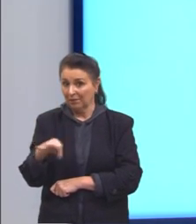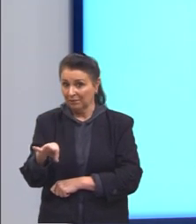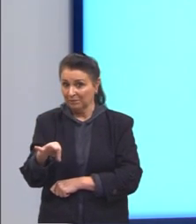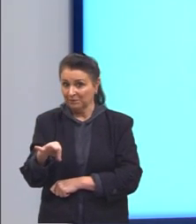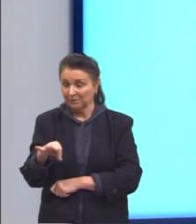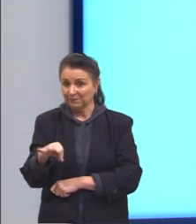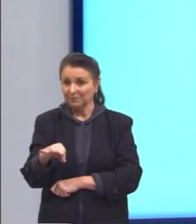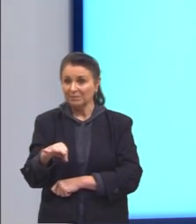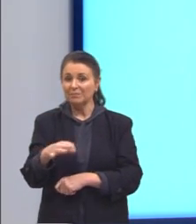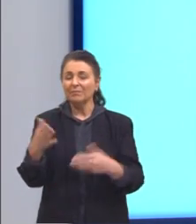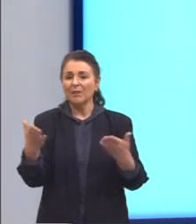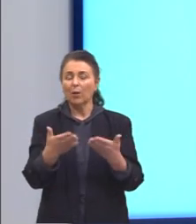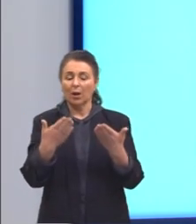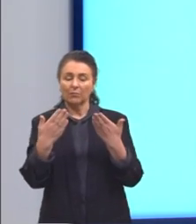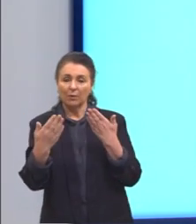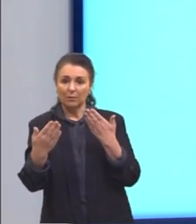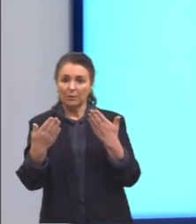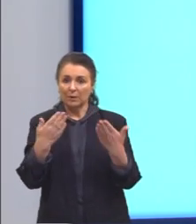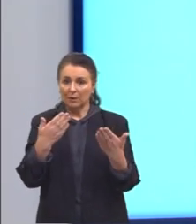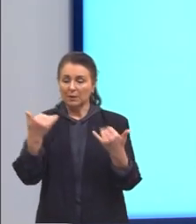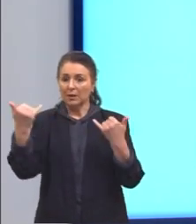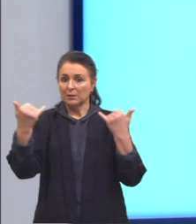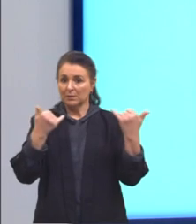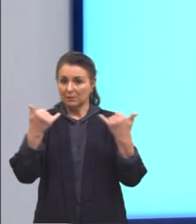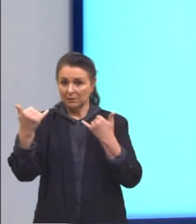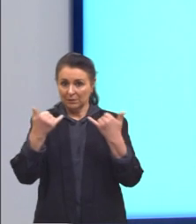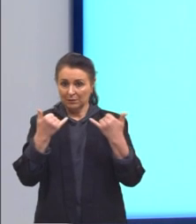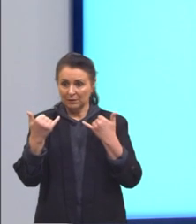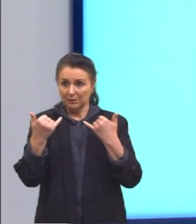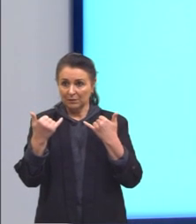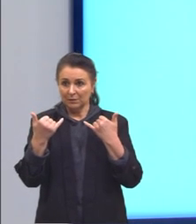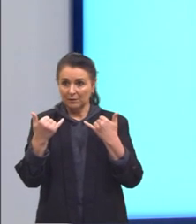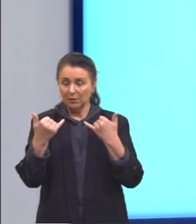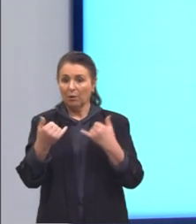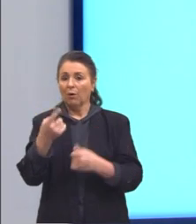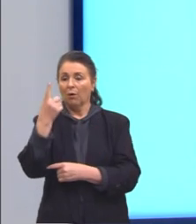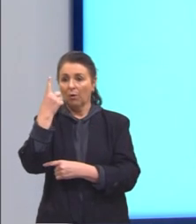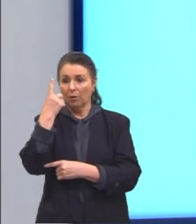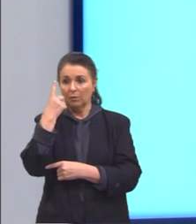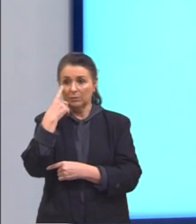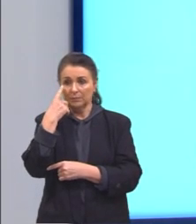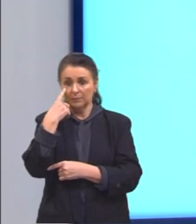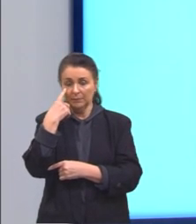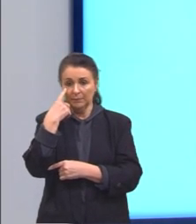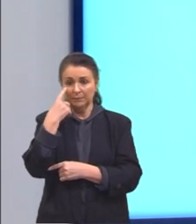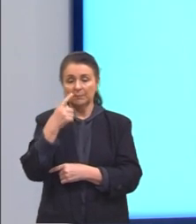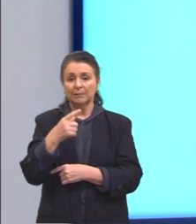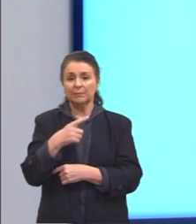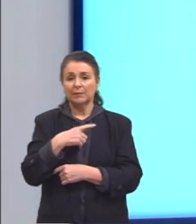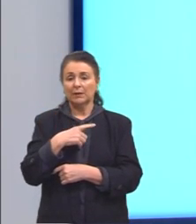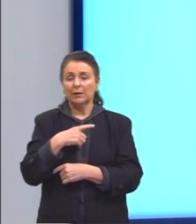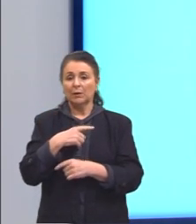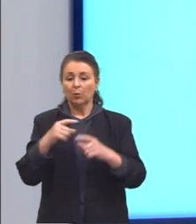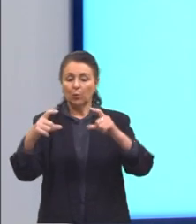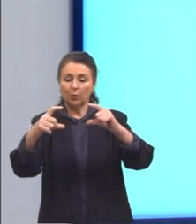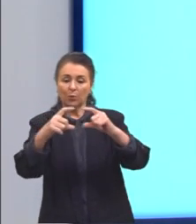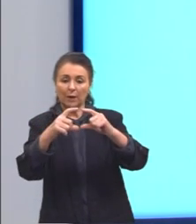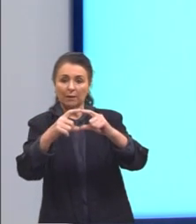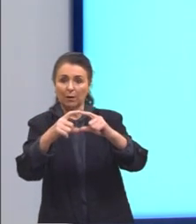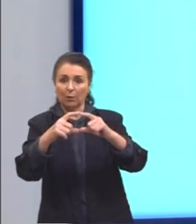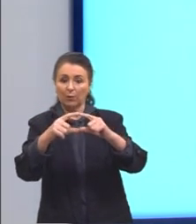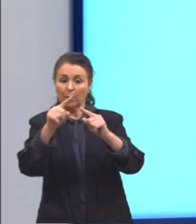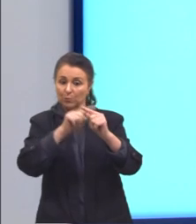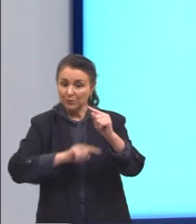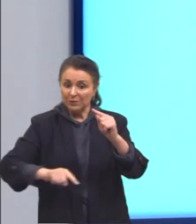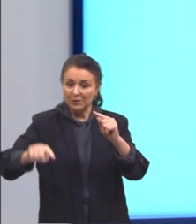Bom, nós vamos analisar as informações, considerando também ainda o nosso cartão no formato de um